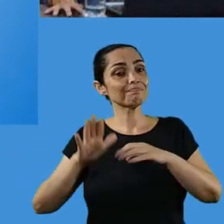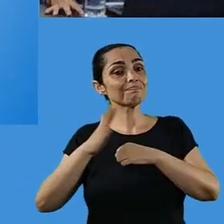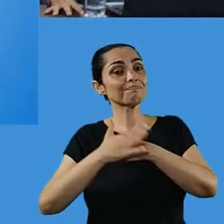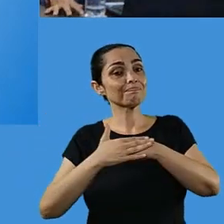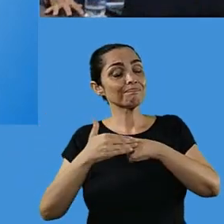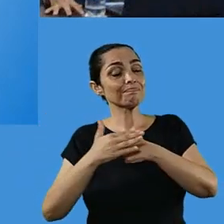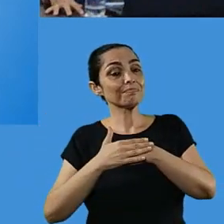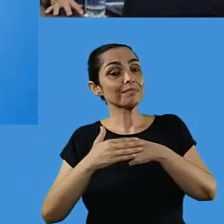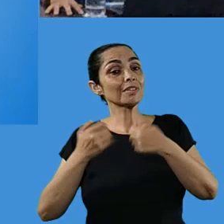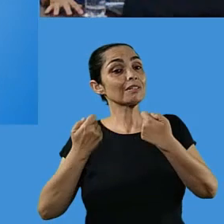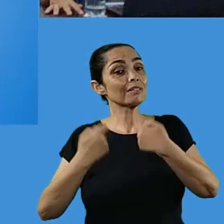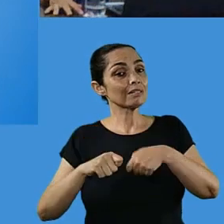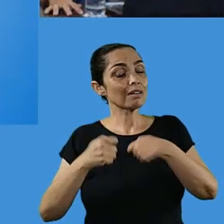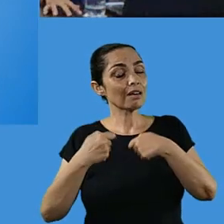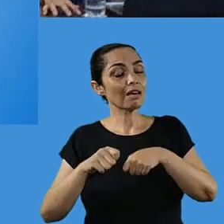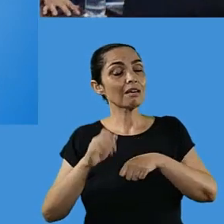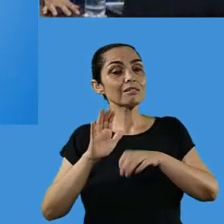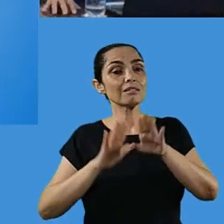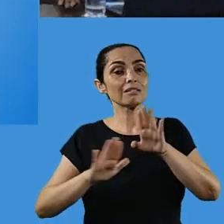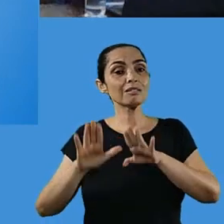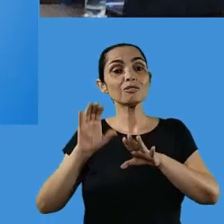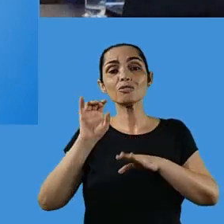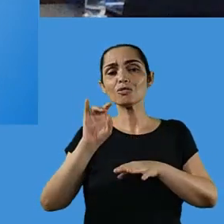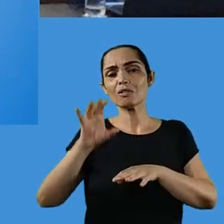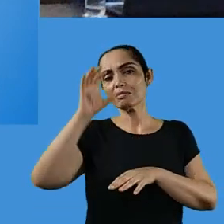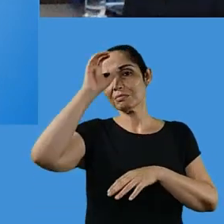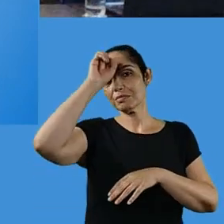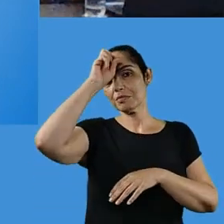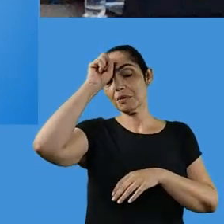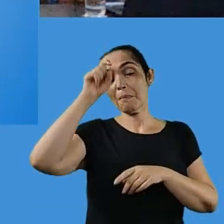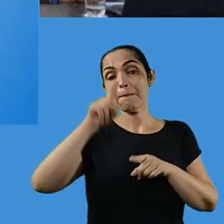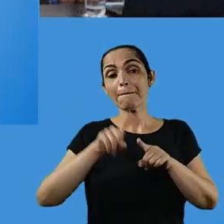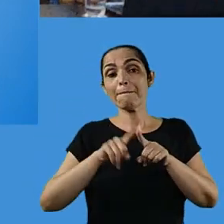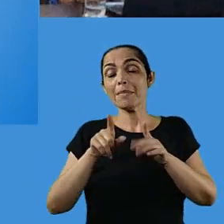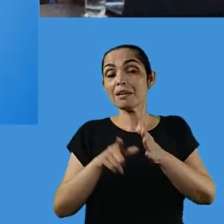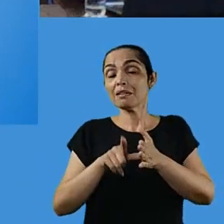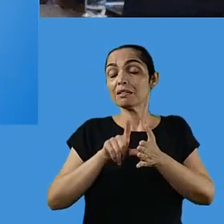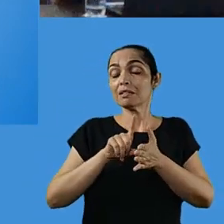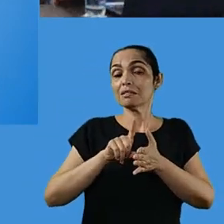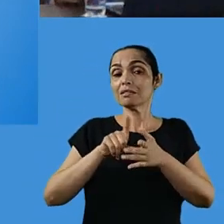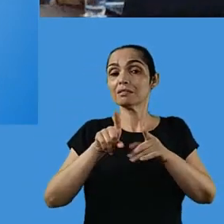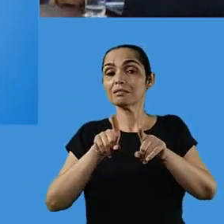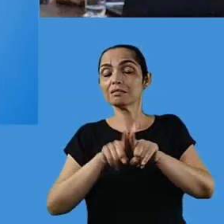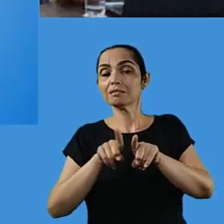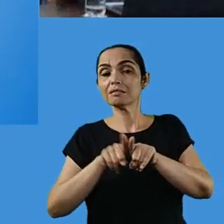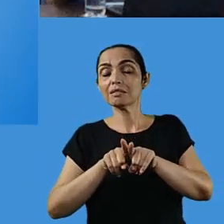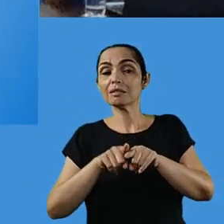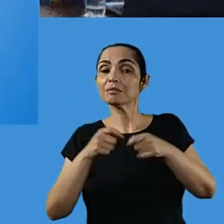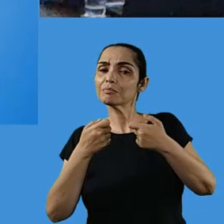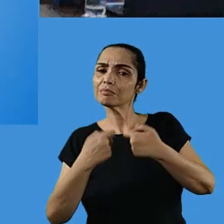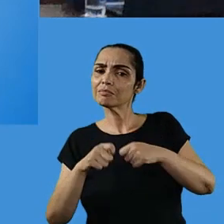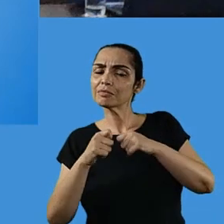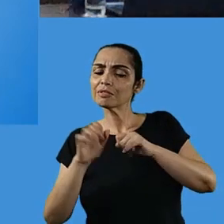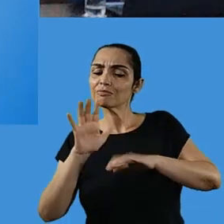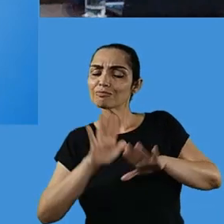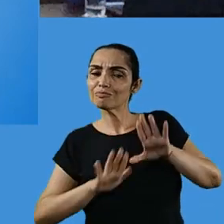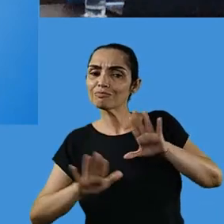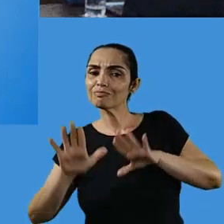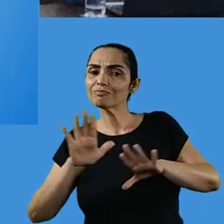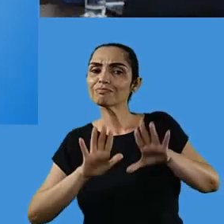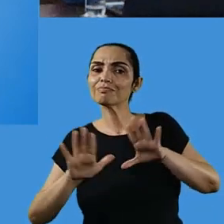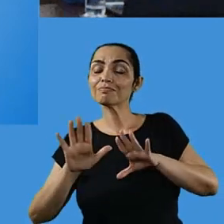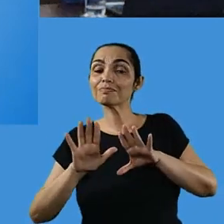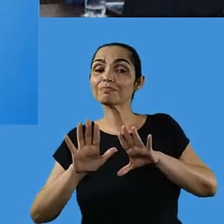carinho muito grande por eles, porque eles necessitam muito, não só da aprendizagem, mas antes de inserirmos essa